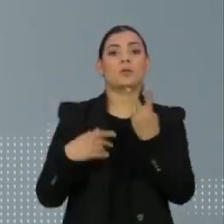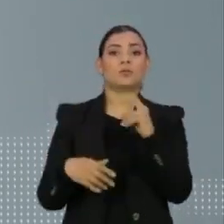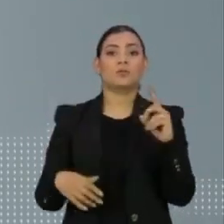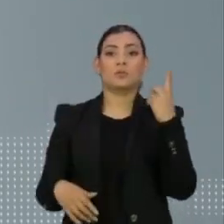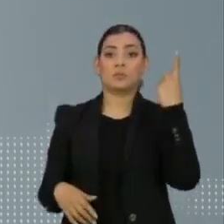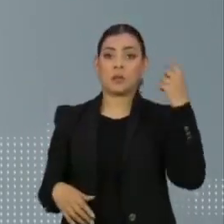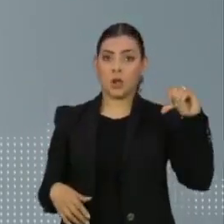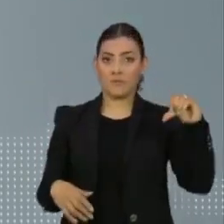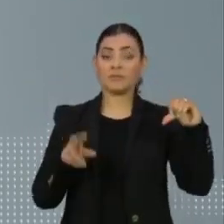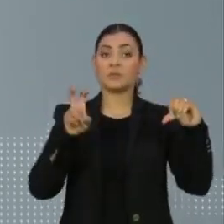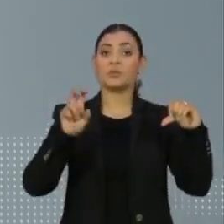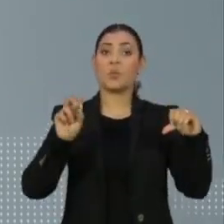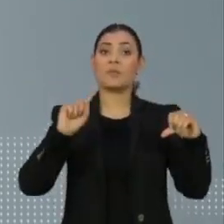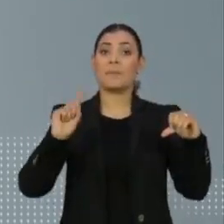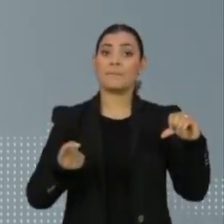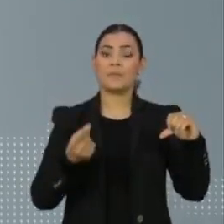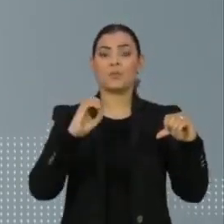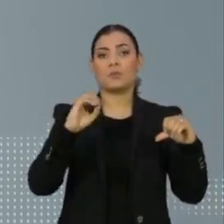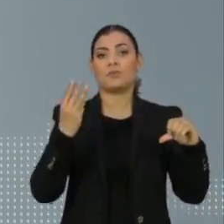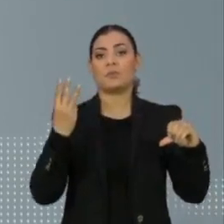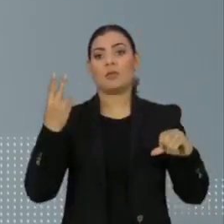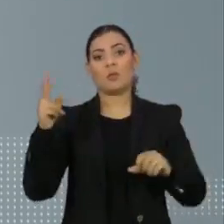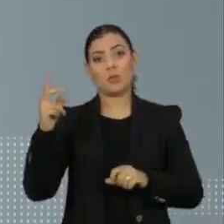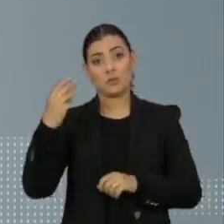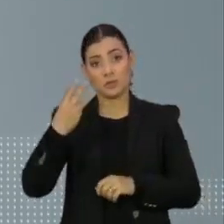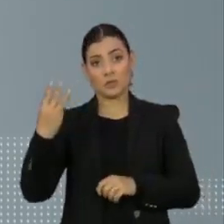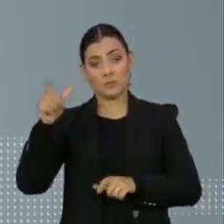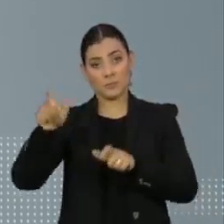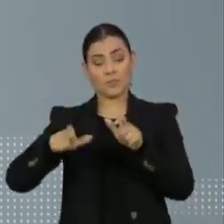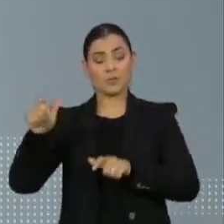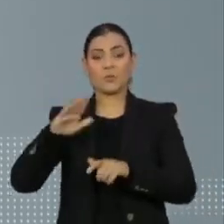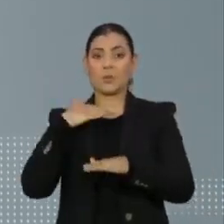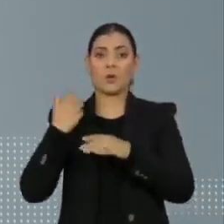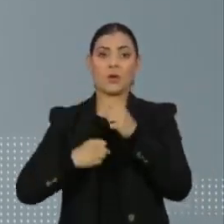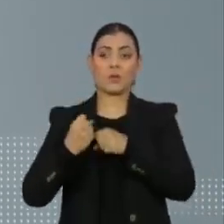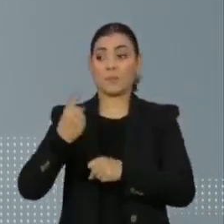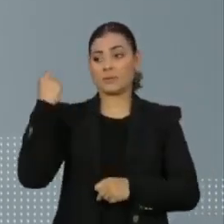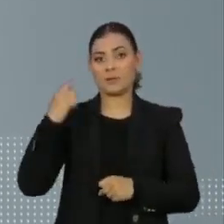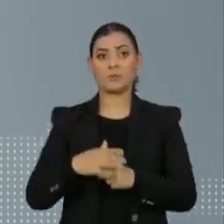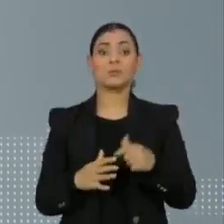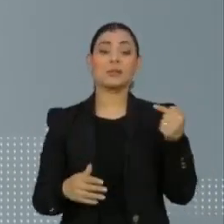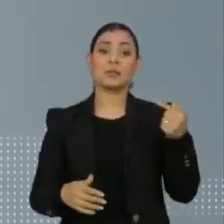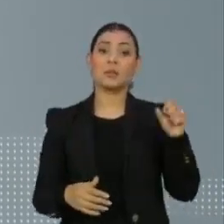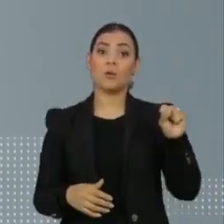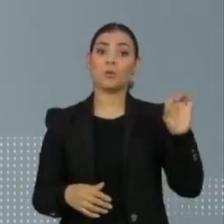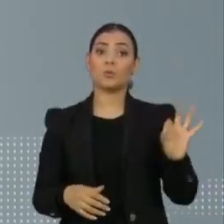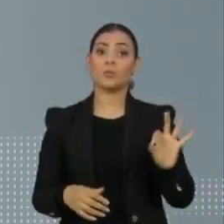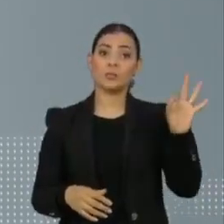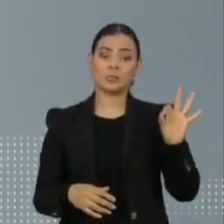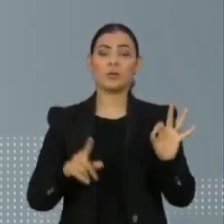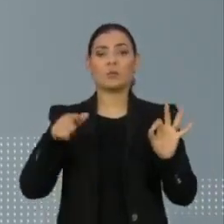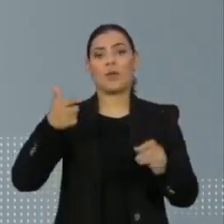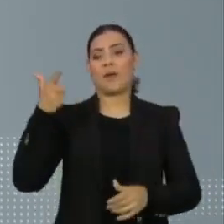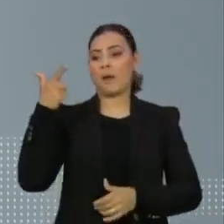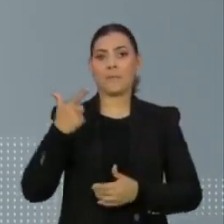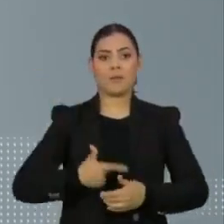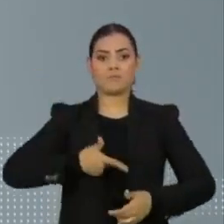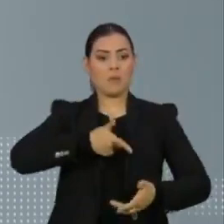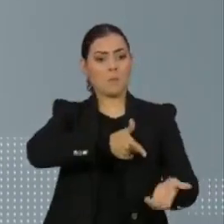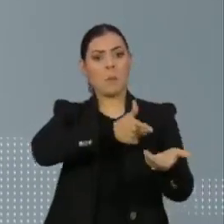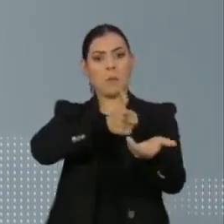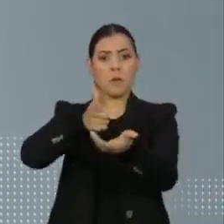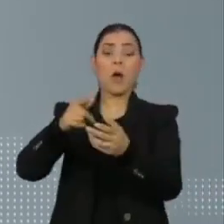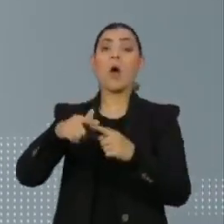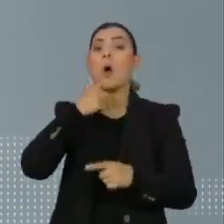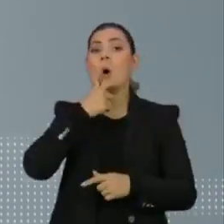50.033 pessoas foram mortas de forma violenta no ano passado. 78% das mortes por armas de fogo. Homens